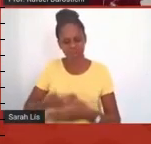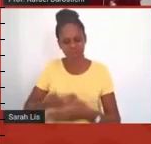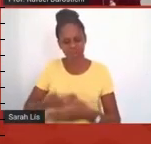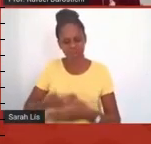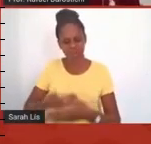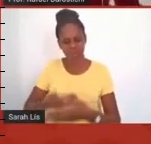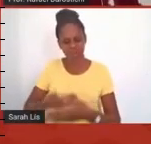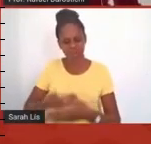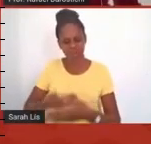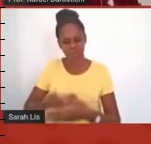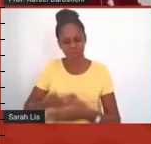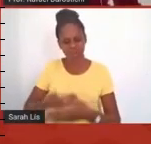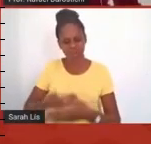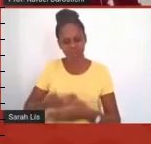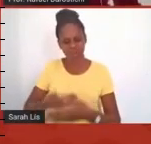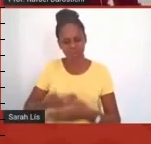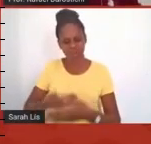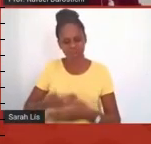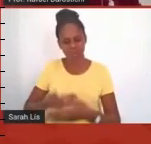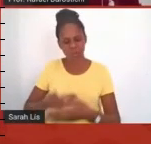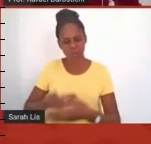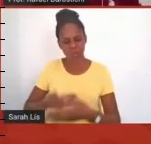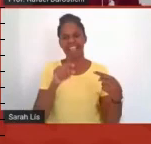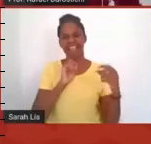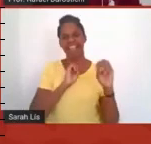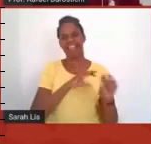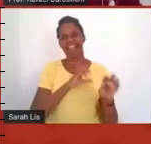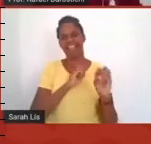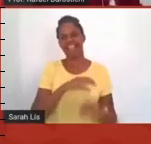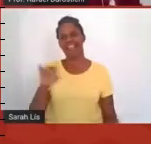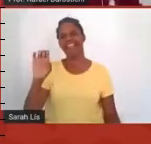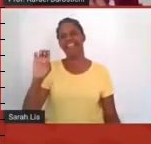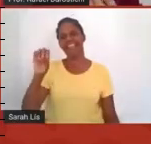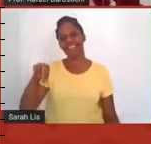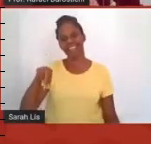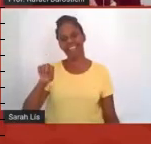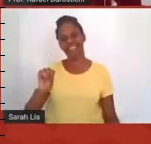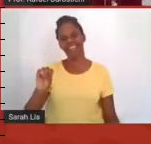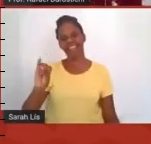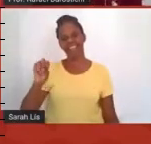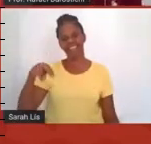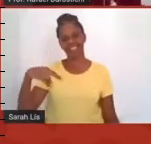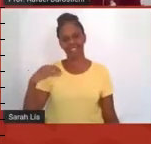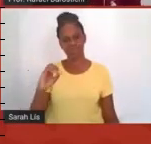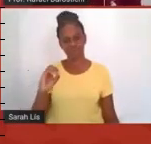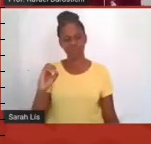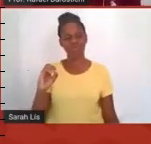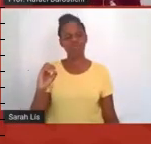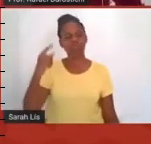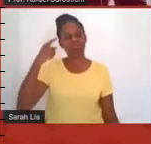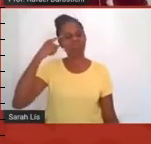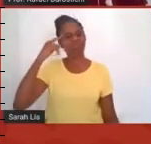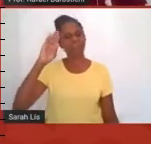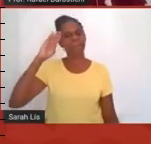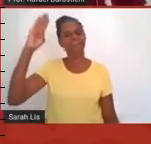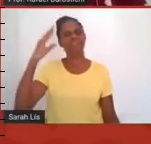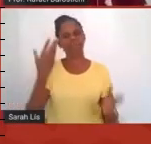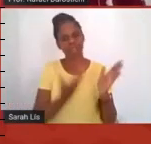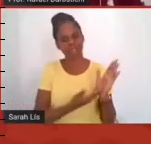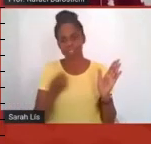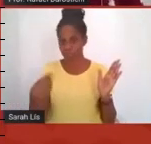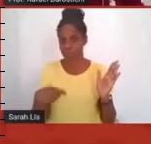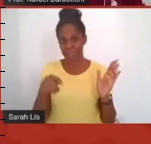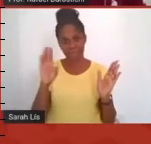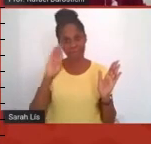trabalharmos pelo ensino na nossa comunidade e de fazermos disso uma prioridade como deve ser muito